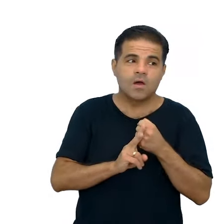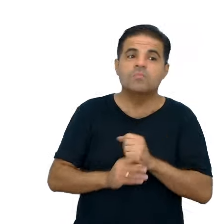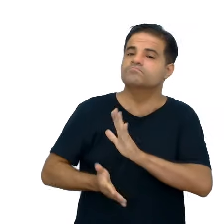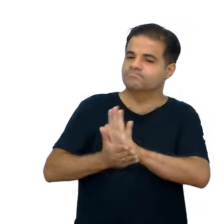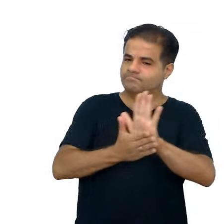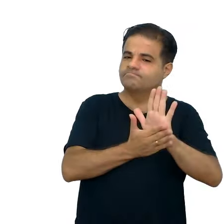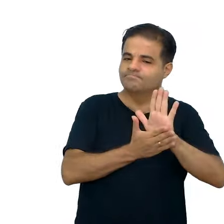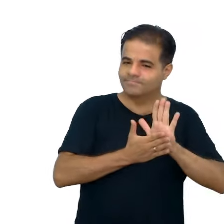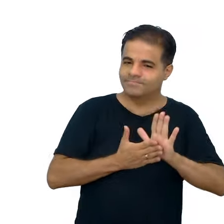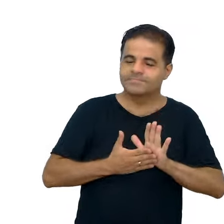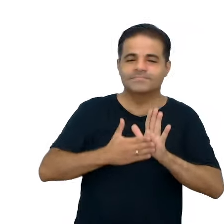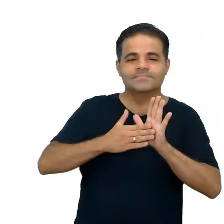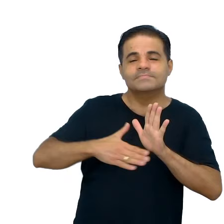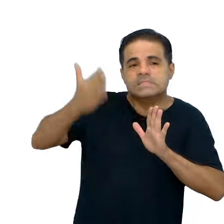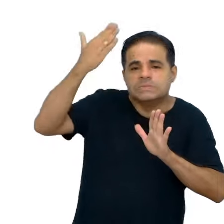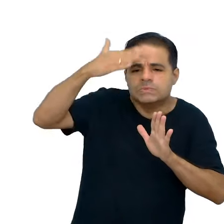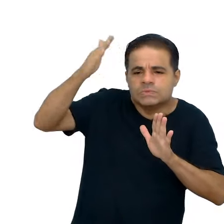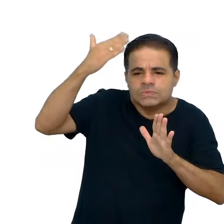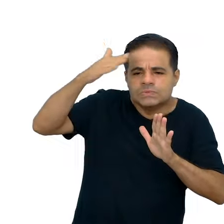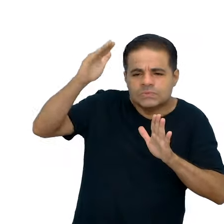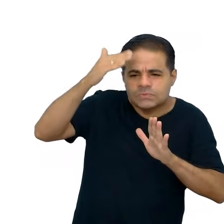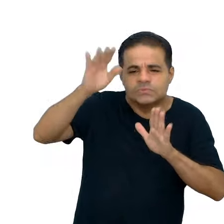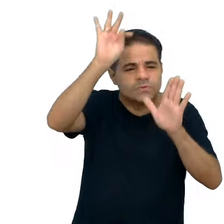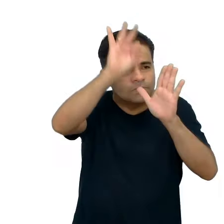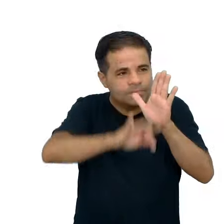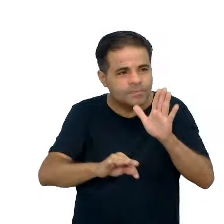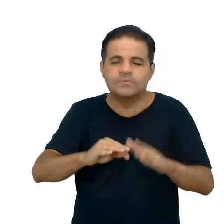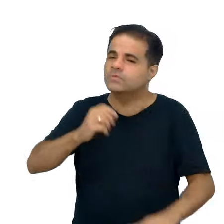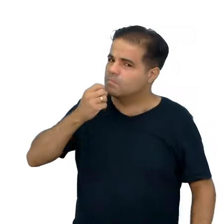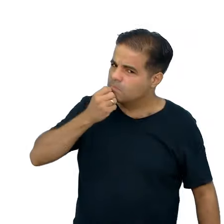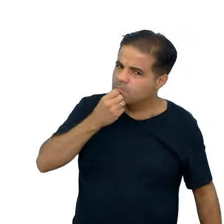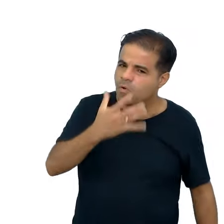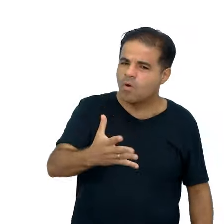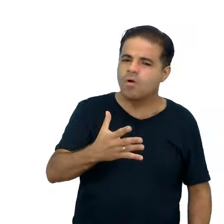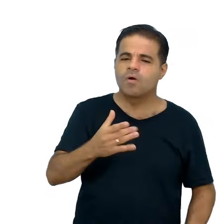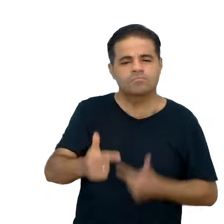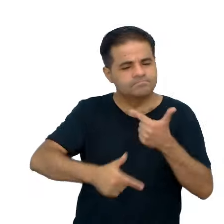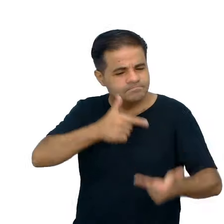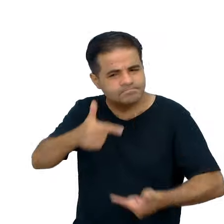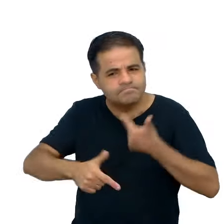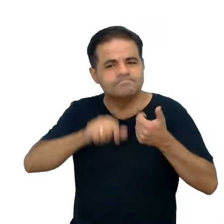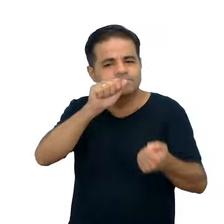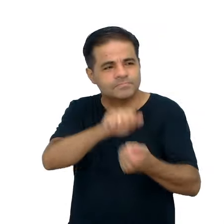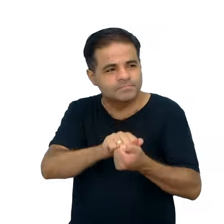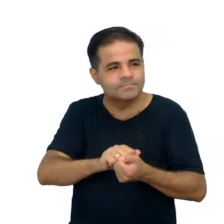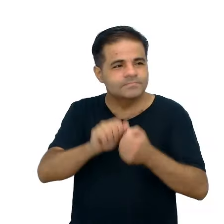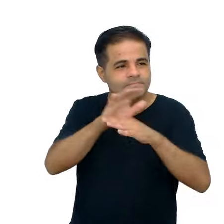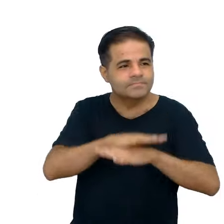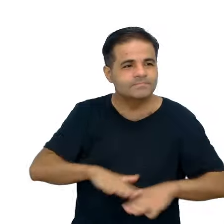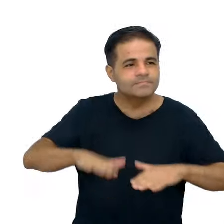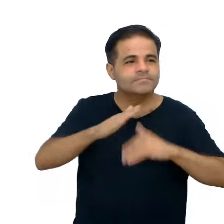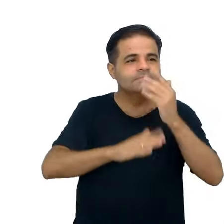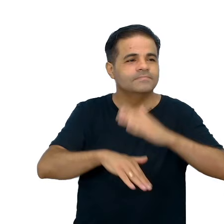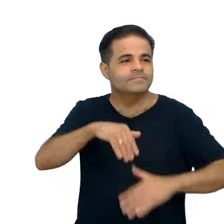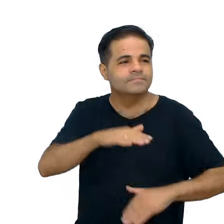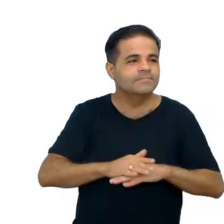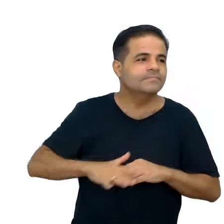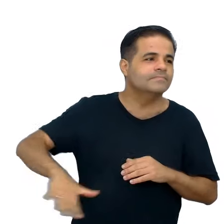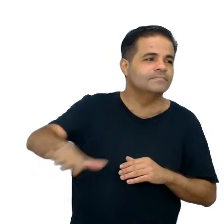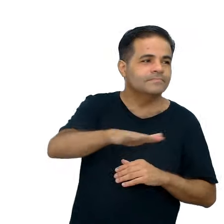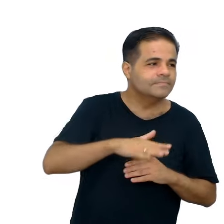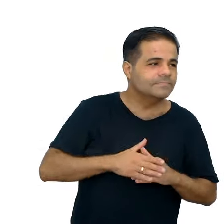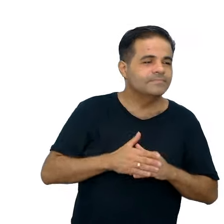estabelece, então, essa compreensão do texto, isso é muito bom ser trabalhado para o estudante também, então, os textos vão